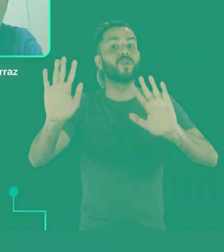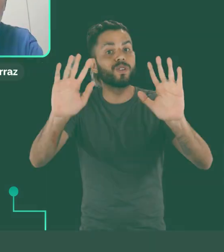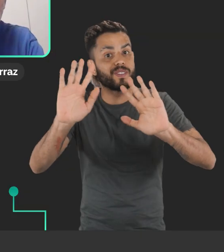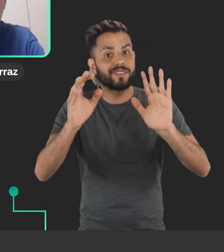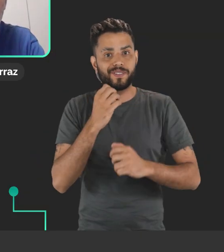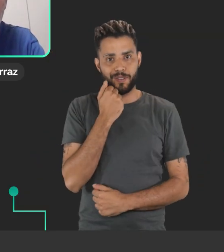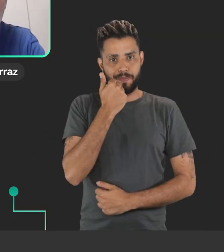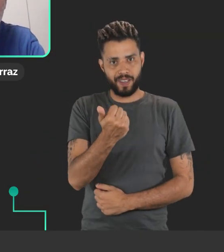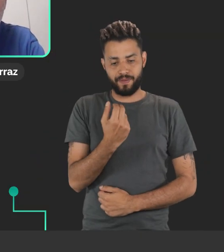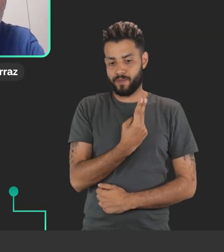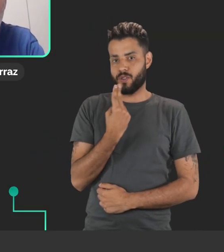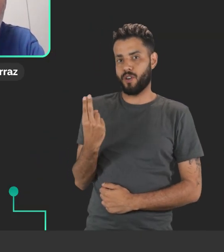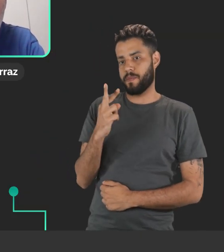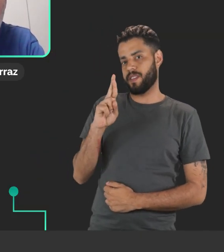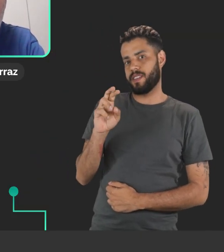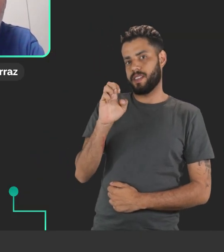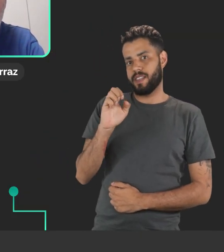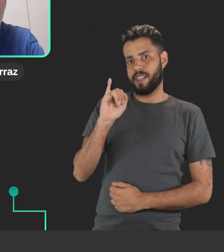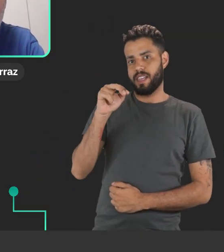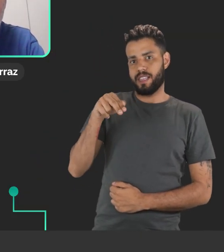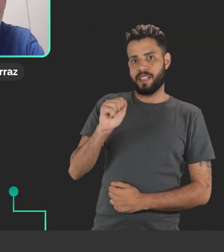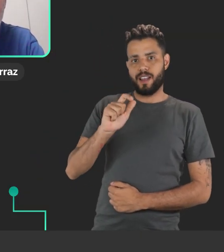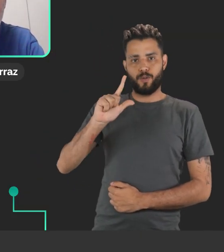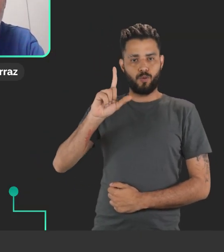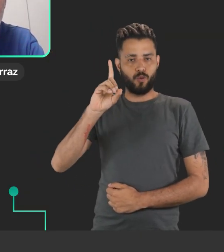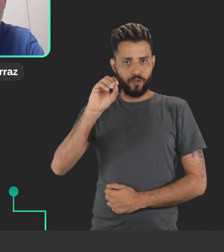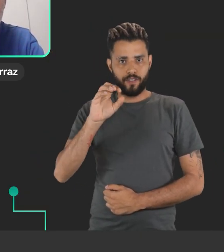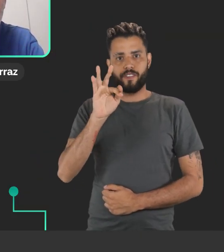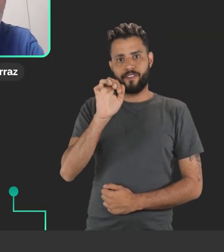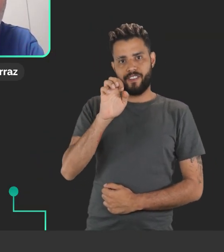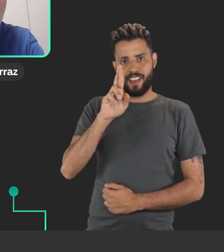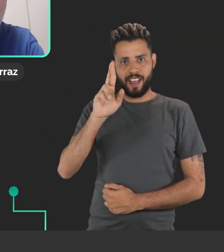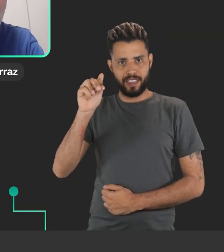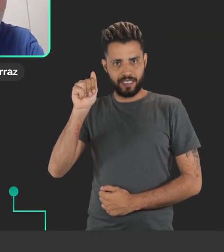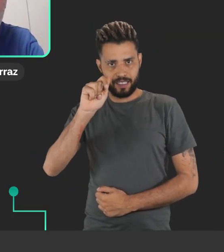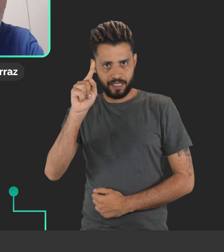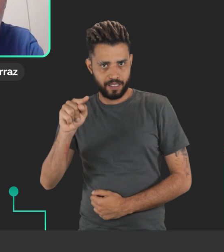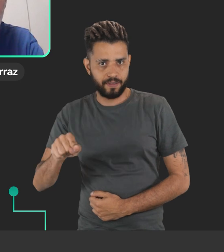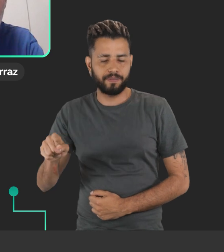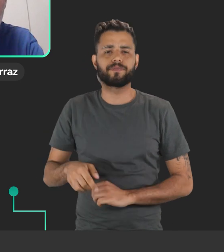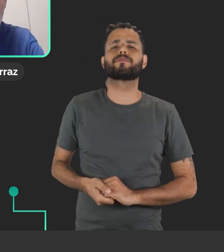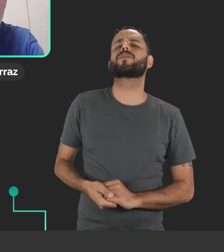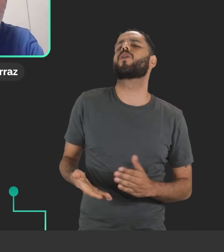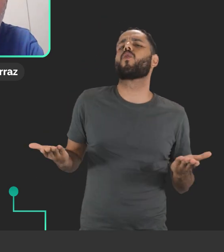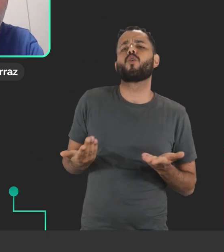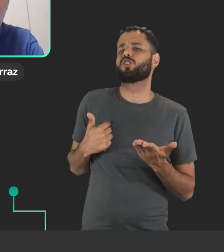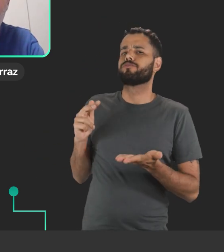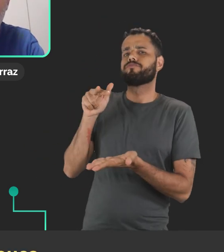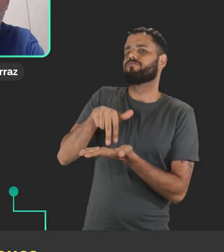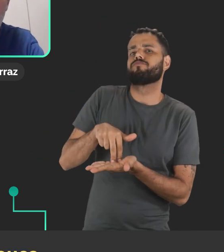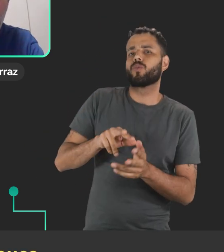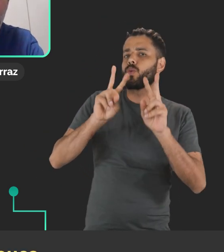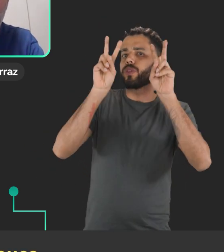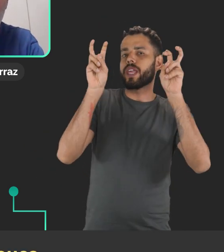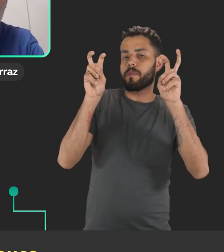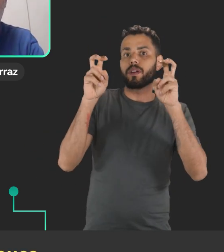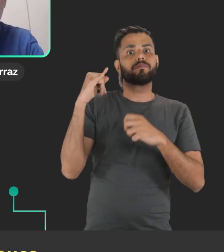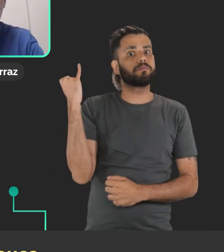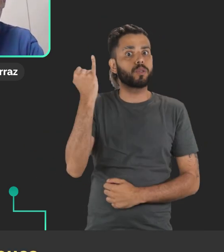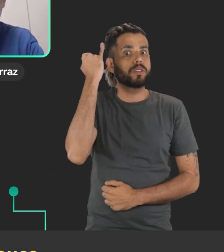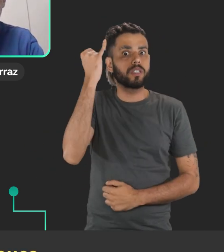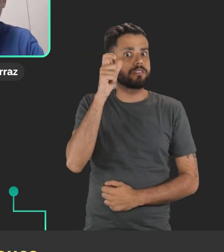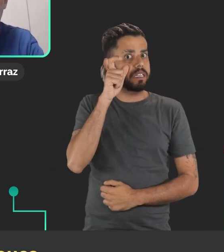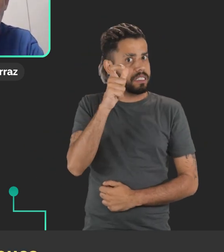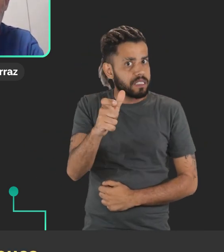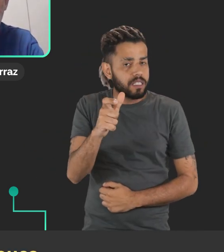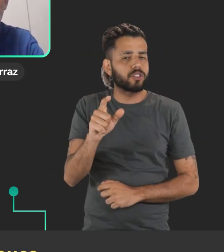Oi, tudo bem? Eu sou o Reinaldo Ferraz e hoje eu vou falar com vocês aqui sobre um tema muito interessante que é,